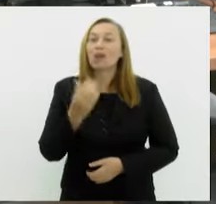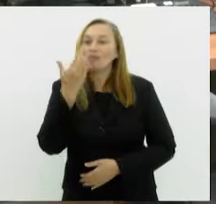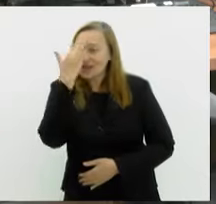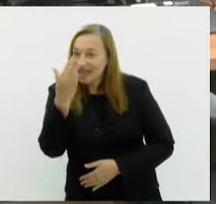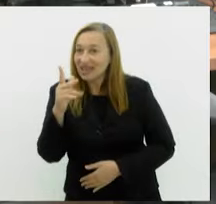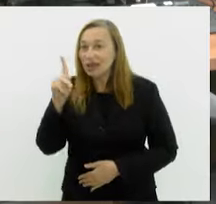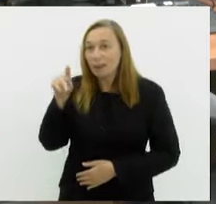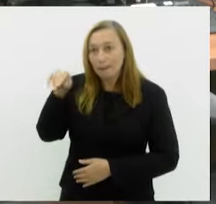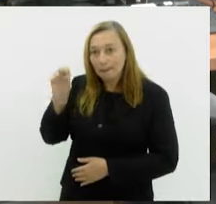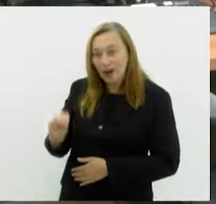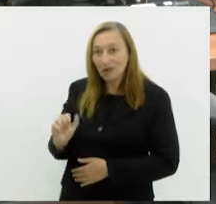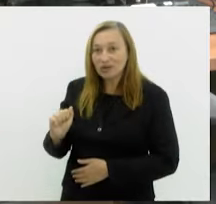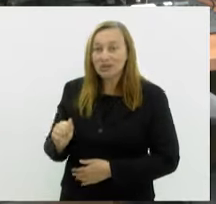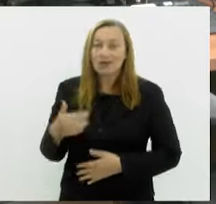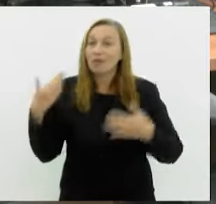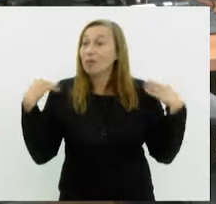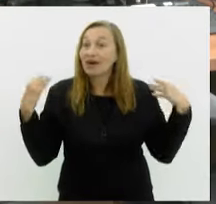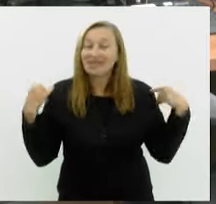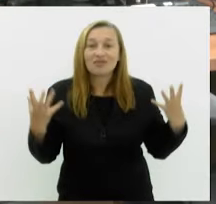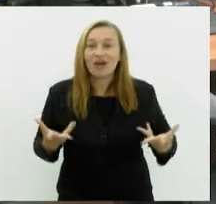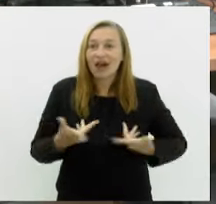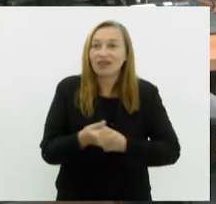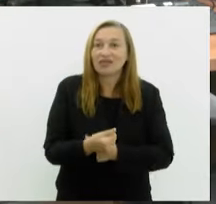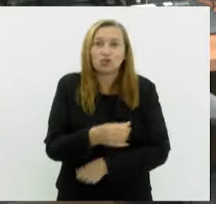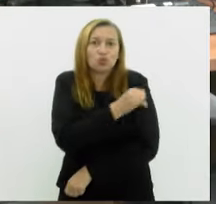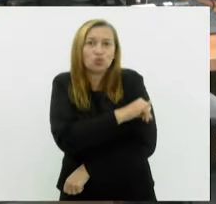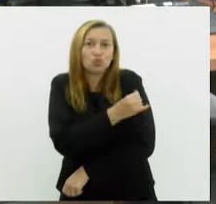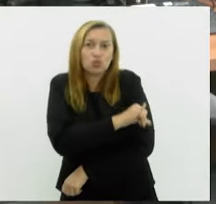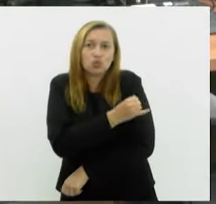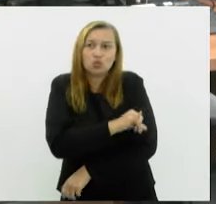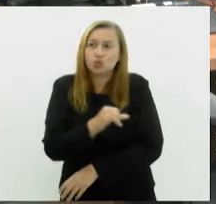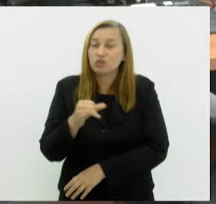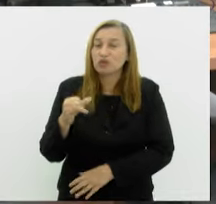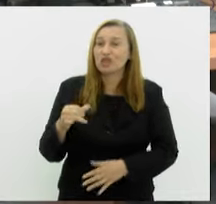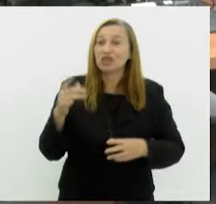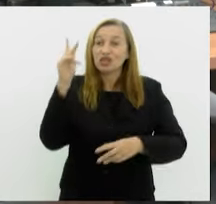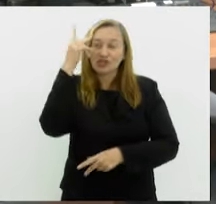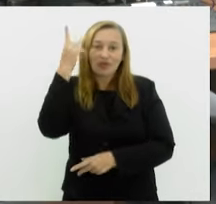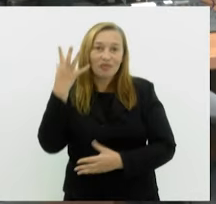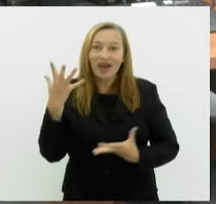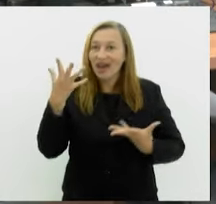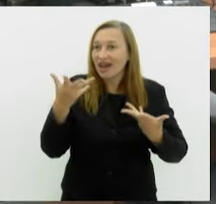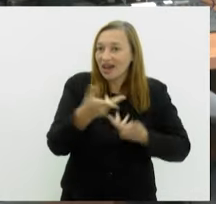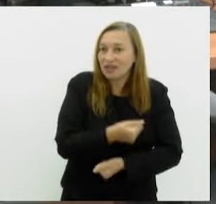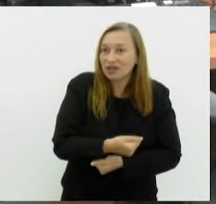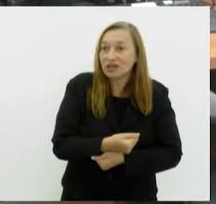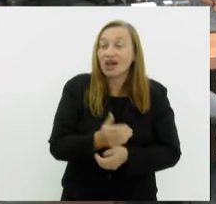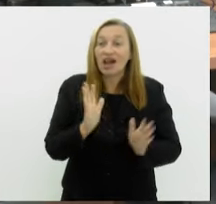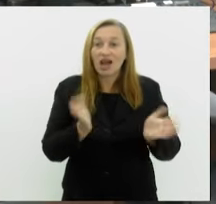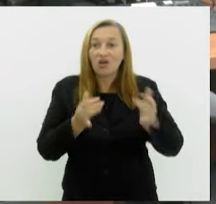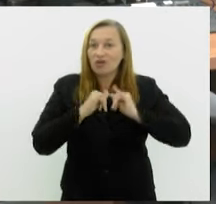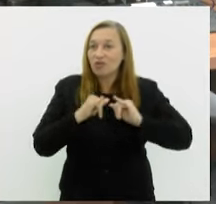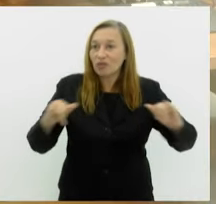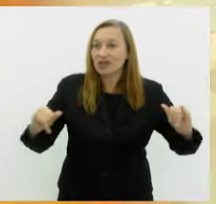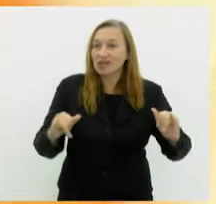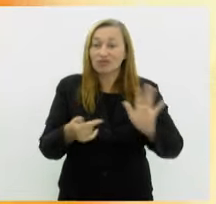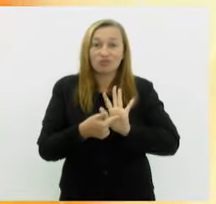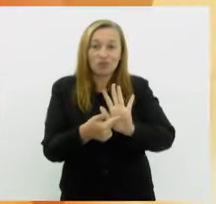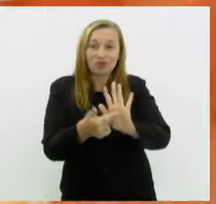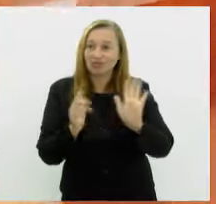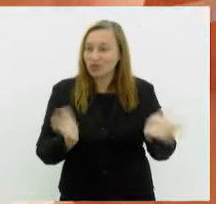passeio muito interessante. O centro do Rio de Janeiro tem histórias incríveis para contar. Bom, e vamos agora ao nosso giro de notícias de hoje.